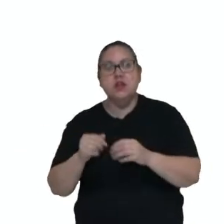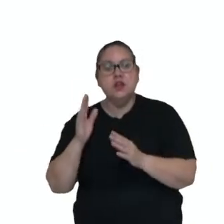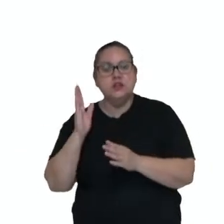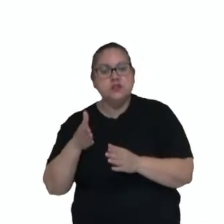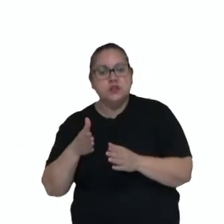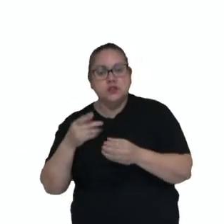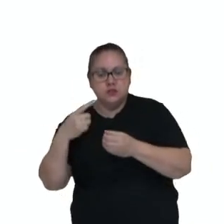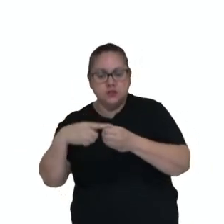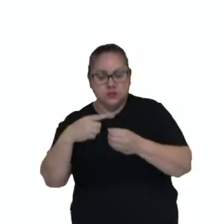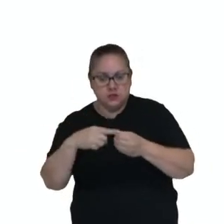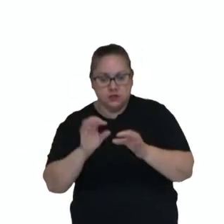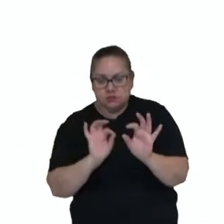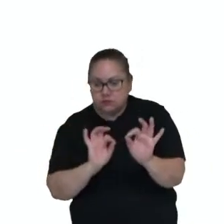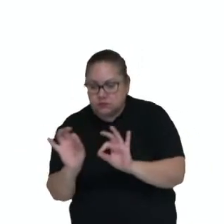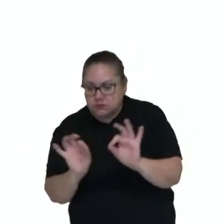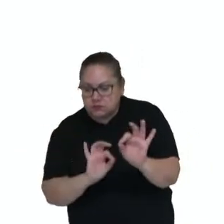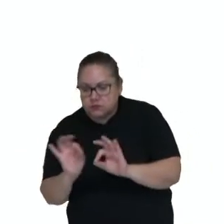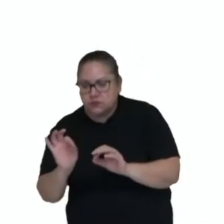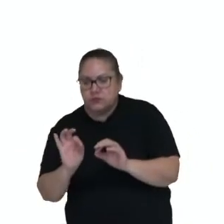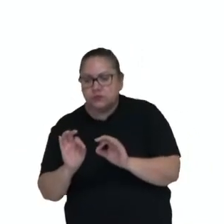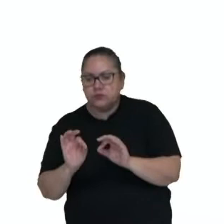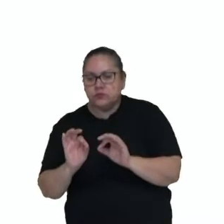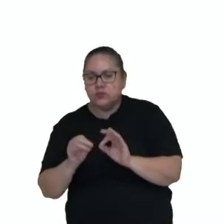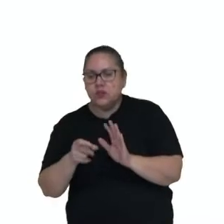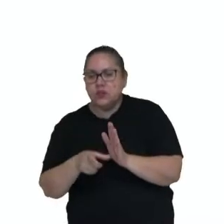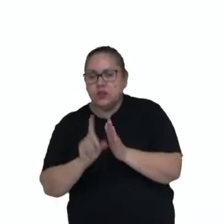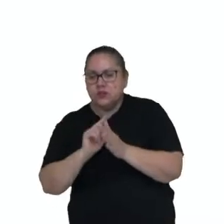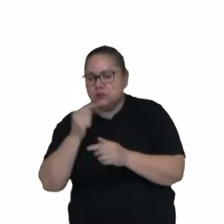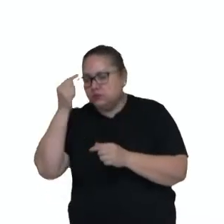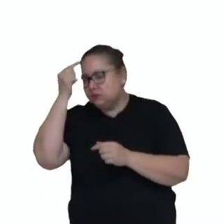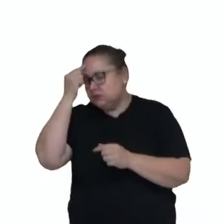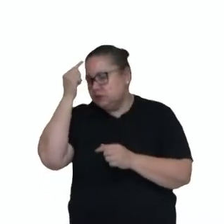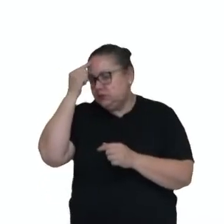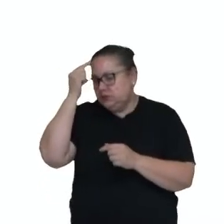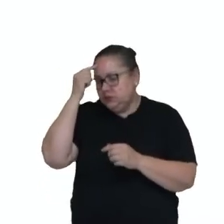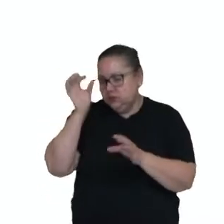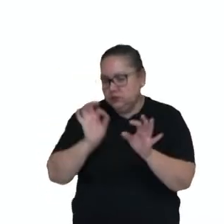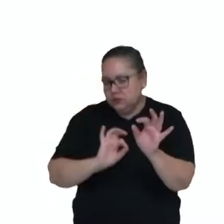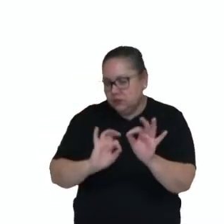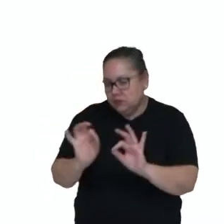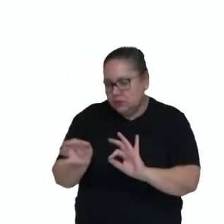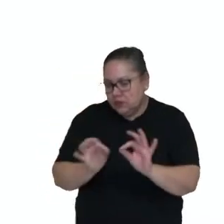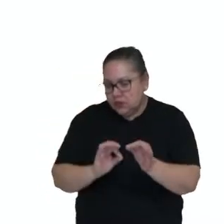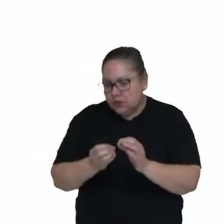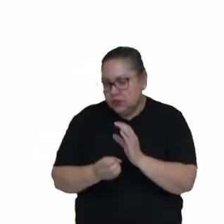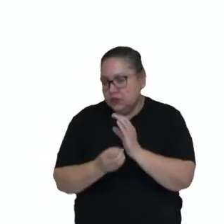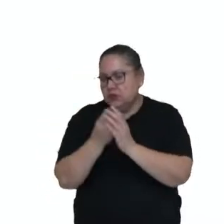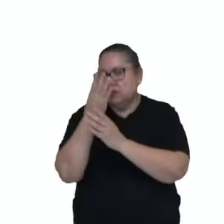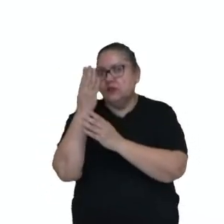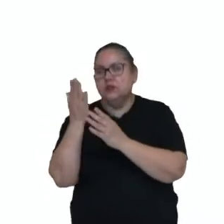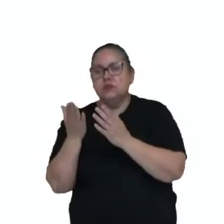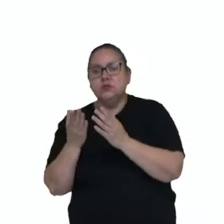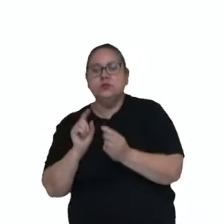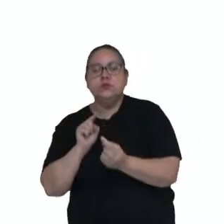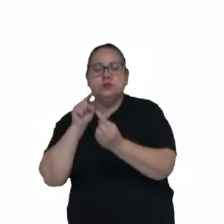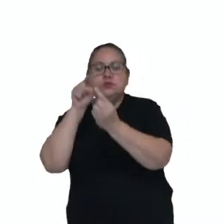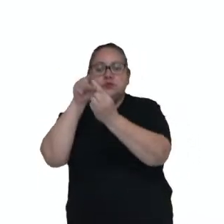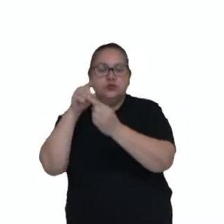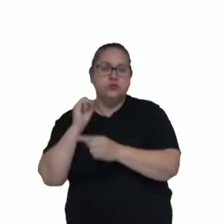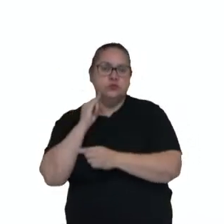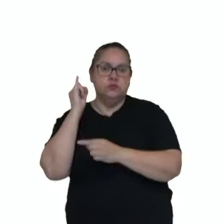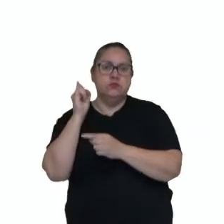aquelas cidades planejadas, elas foram concebidas previamente, elas foram criadas com o objetivo